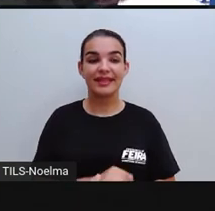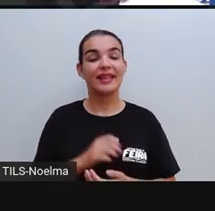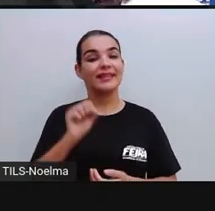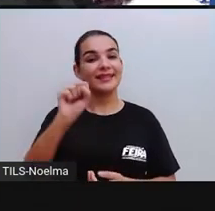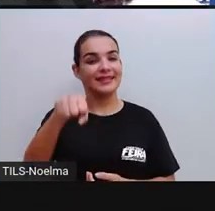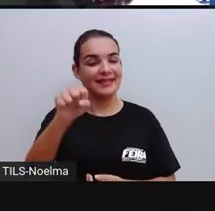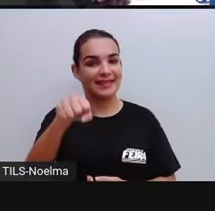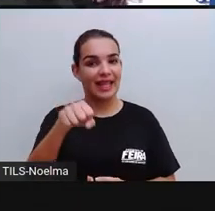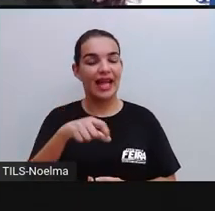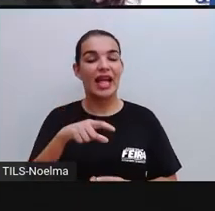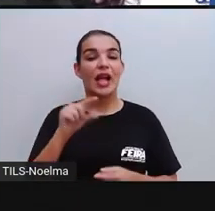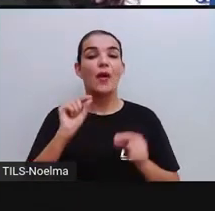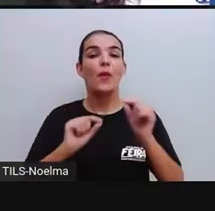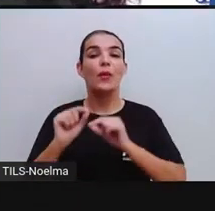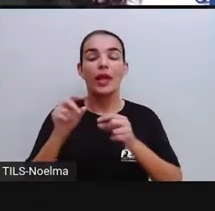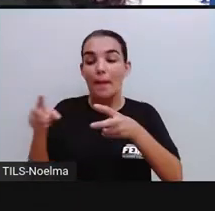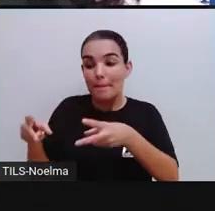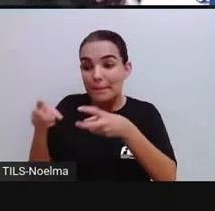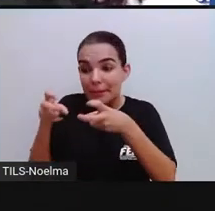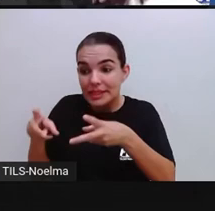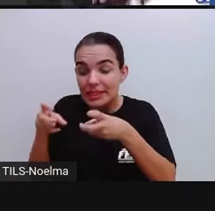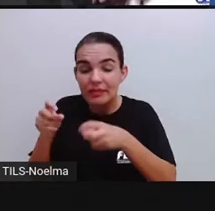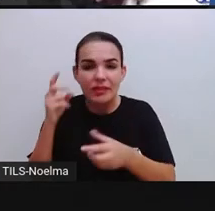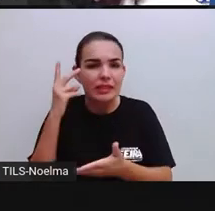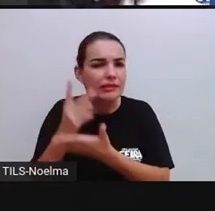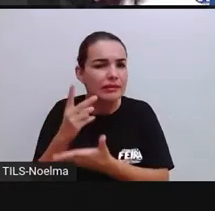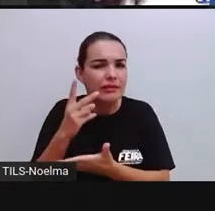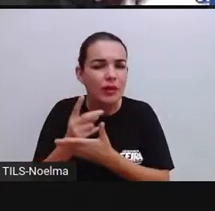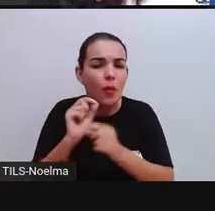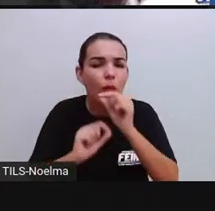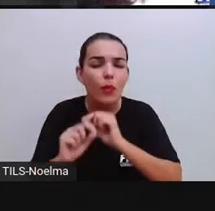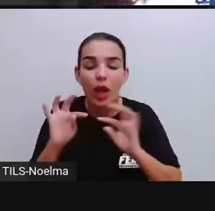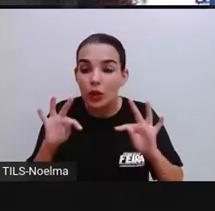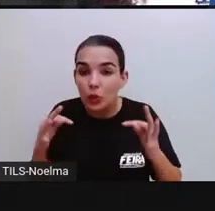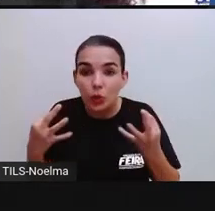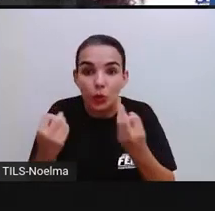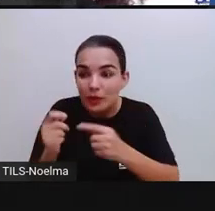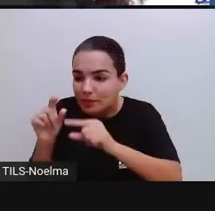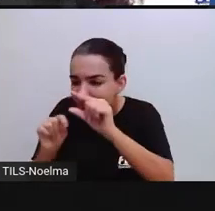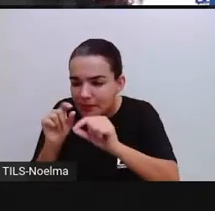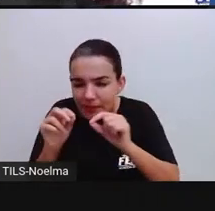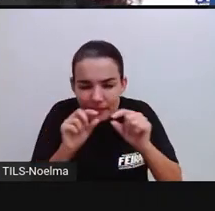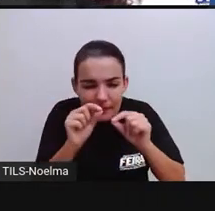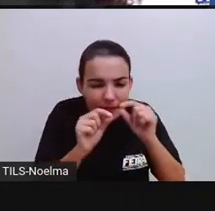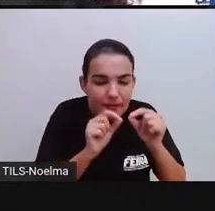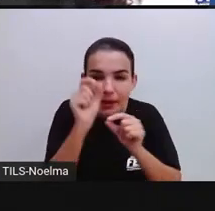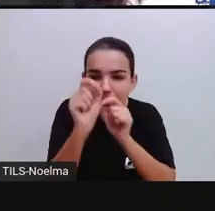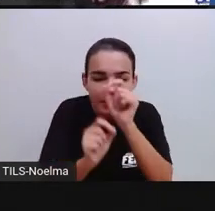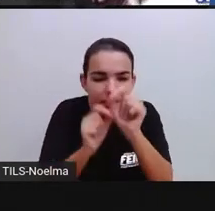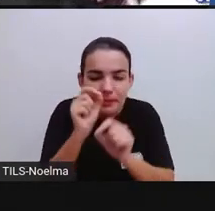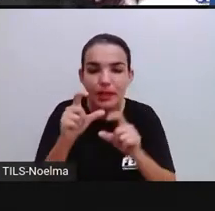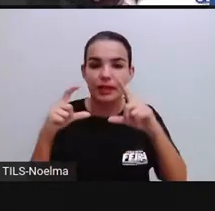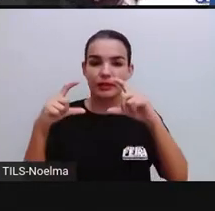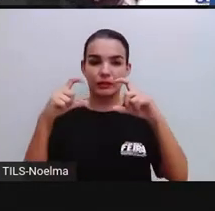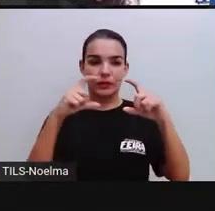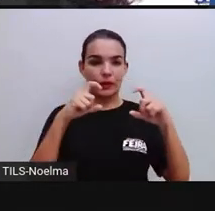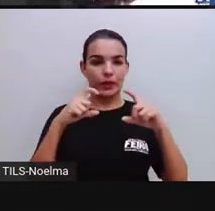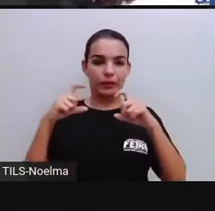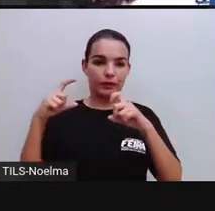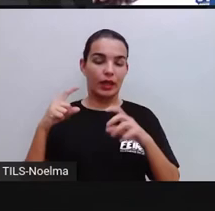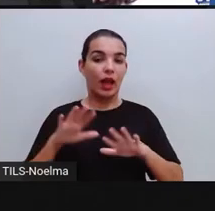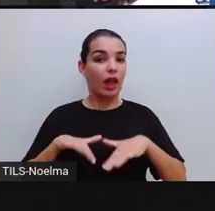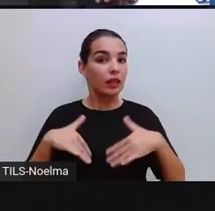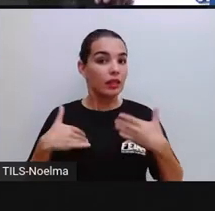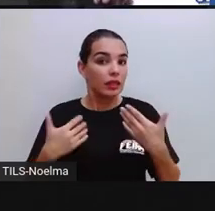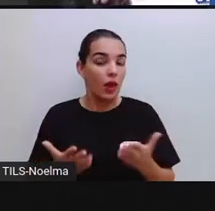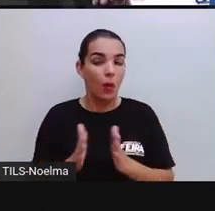Exatamente, a gente tem que observar todos os detalhes aí das fotografias, tá? Então,